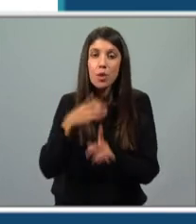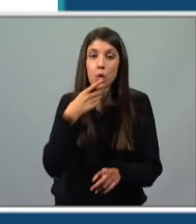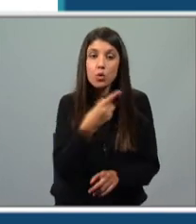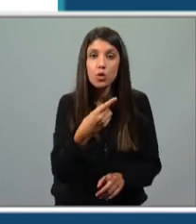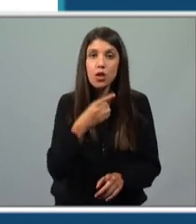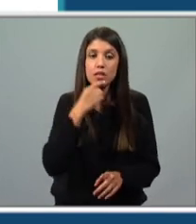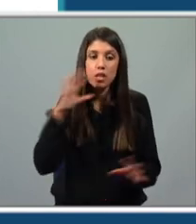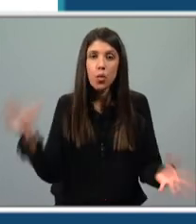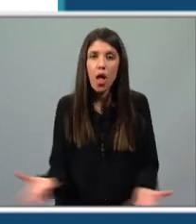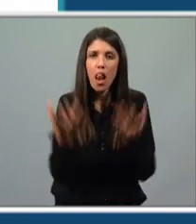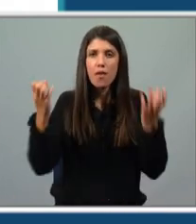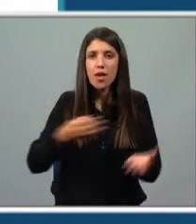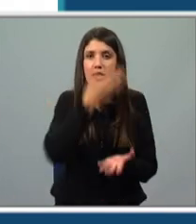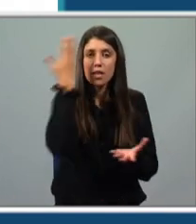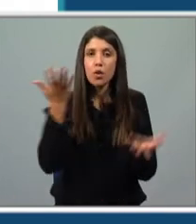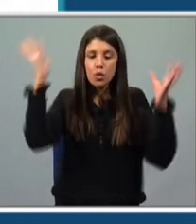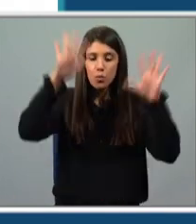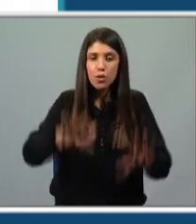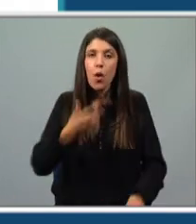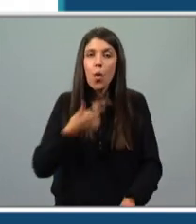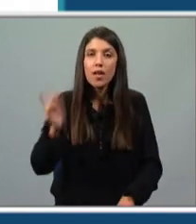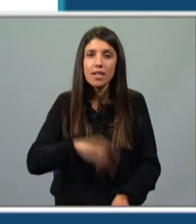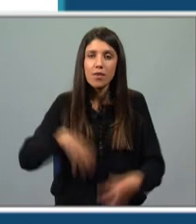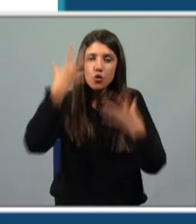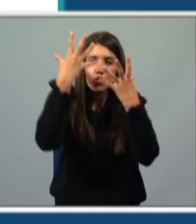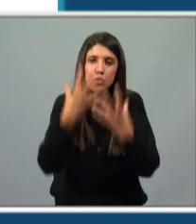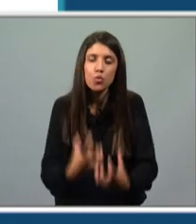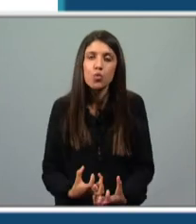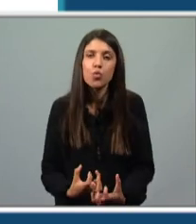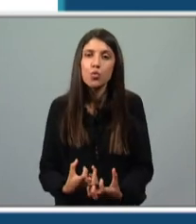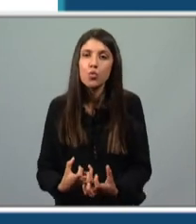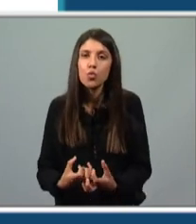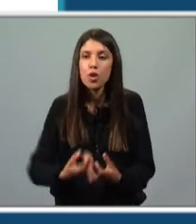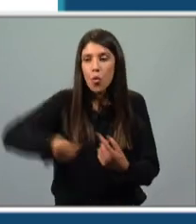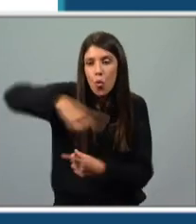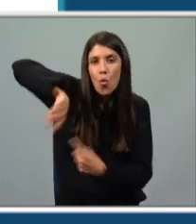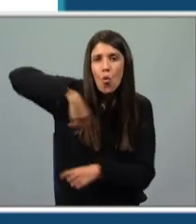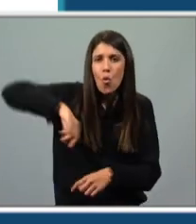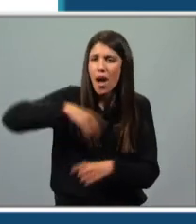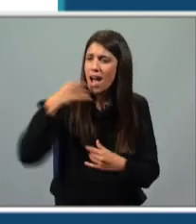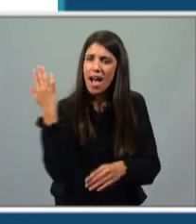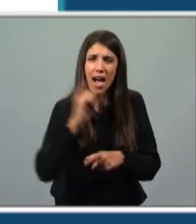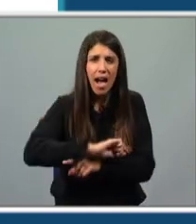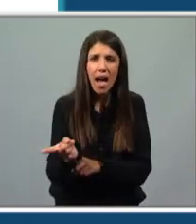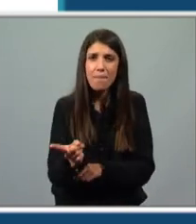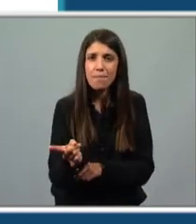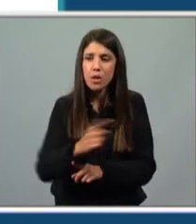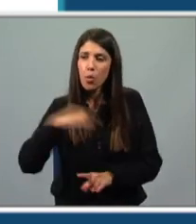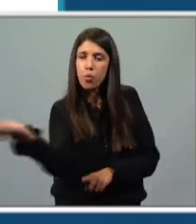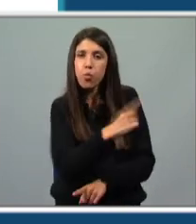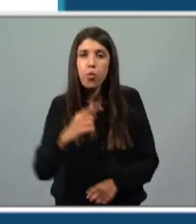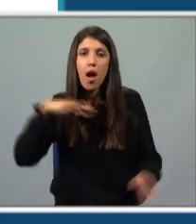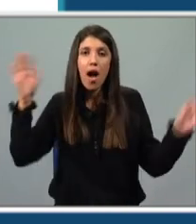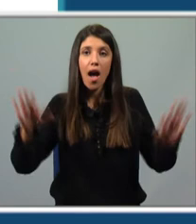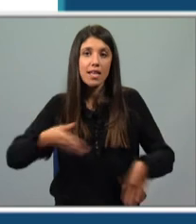capaz de levantar a noite e de apoisar de novo no escuro que ela traz. Percorro o universo num mai, de lés a lés, de asas nunca